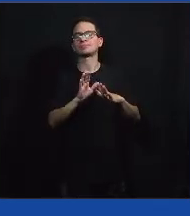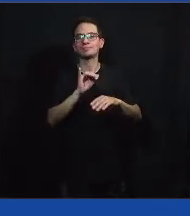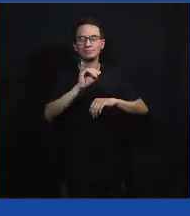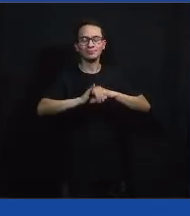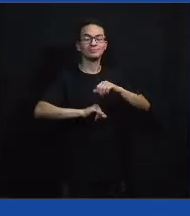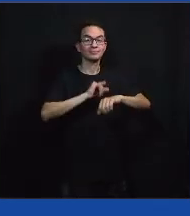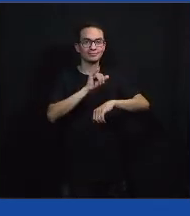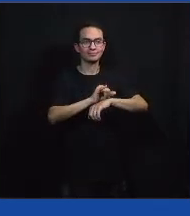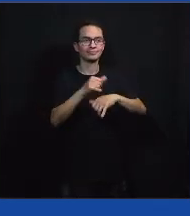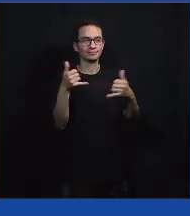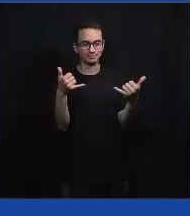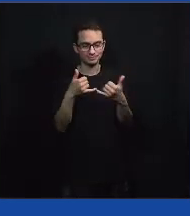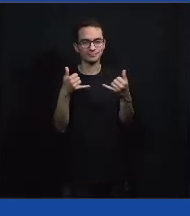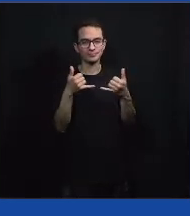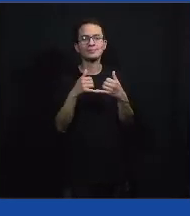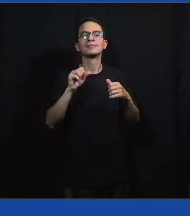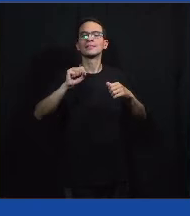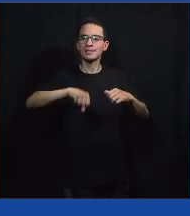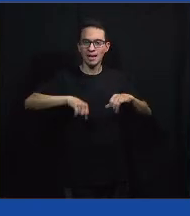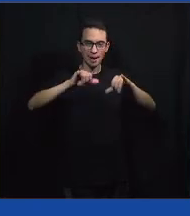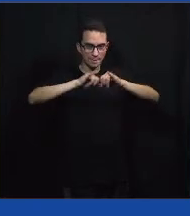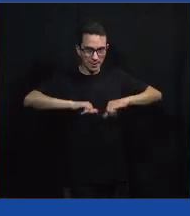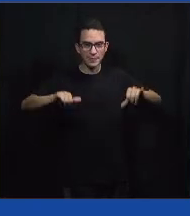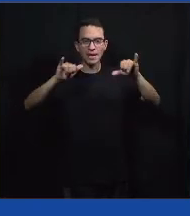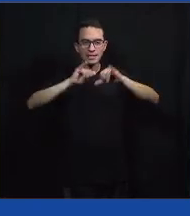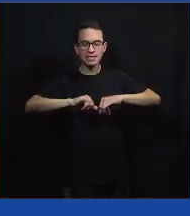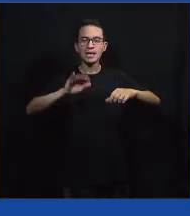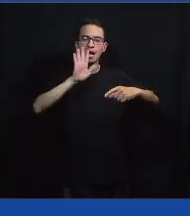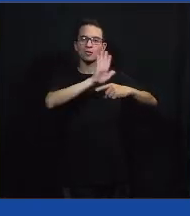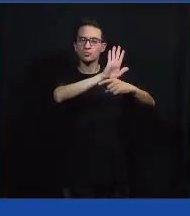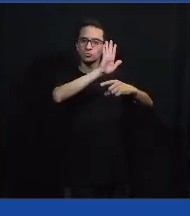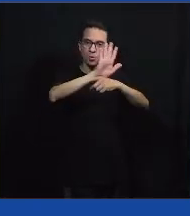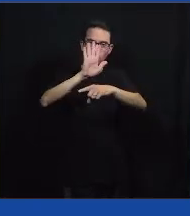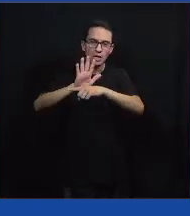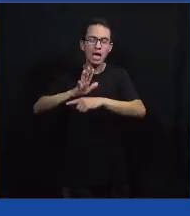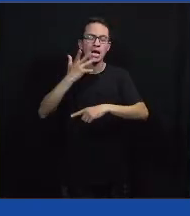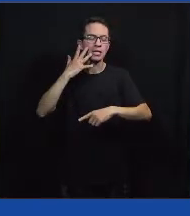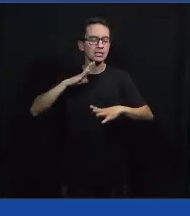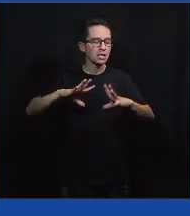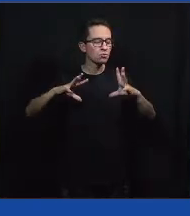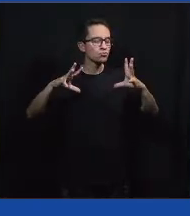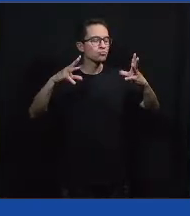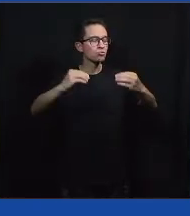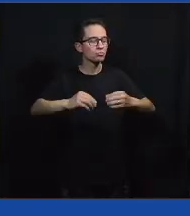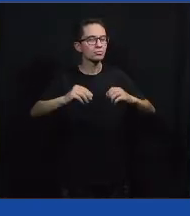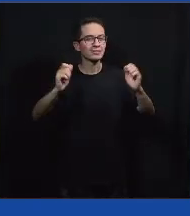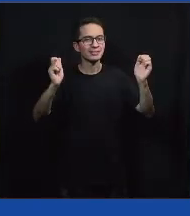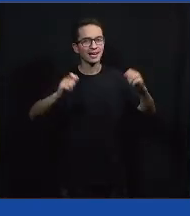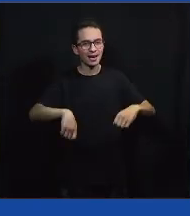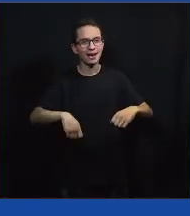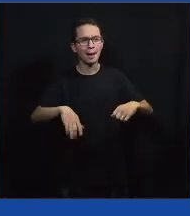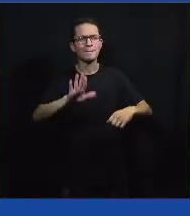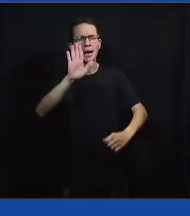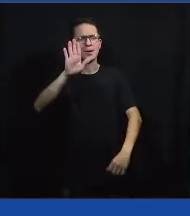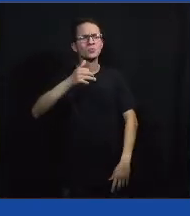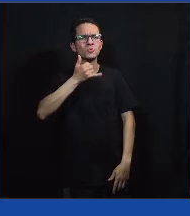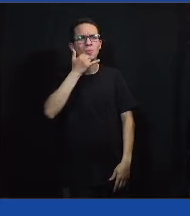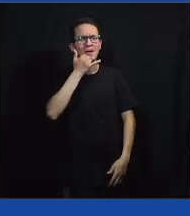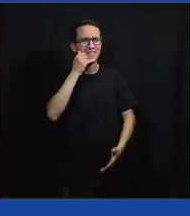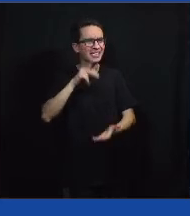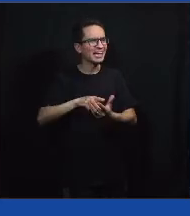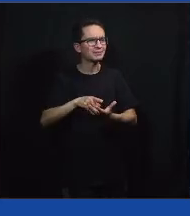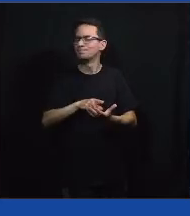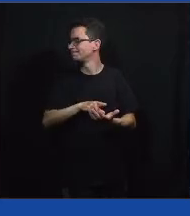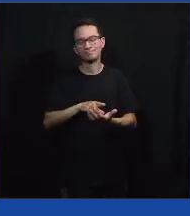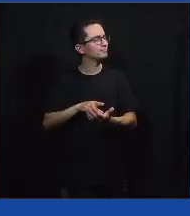propaganda que o governo iria estar ajudando a internet das crianças, mas eu sei que isso daí não é uma verdade, que não é